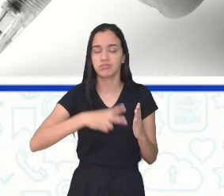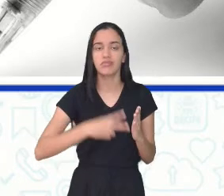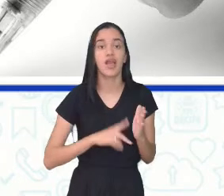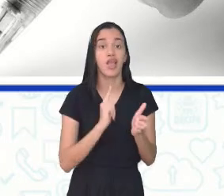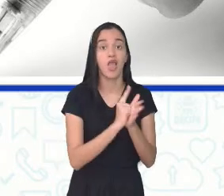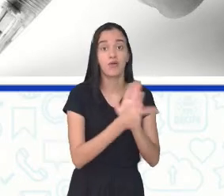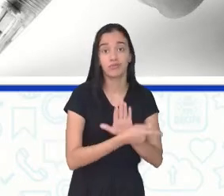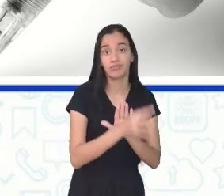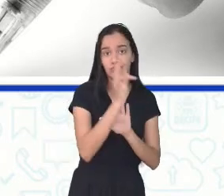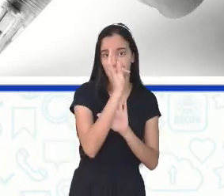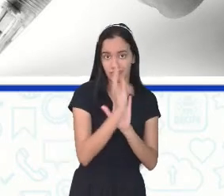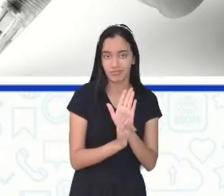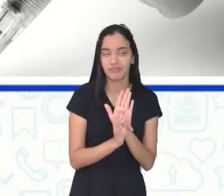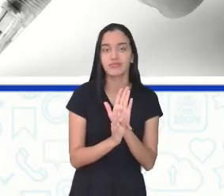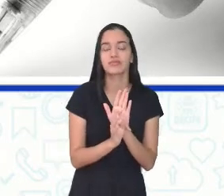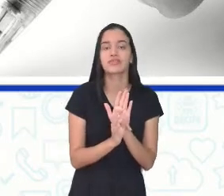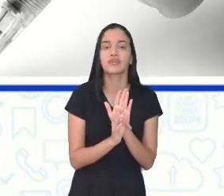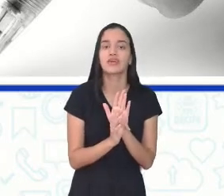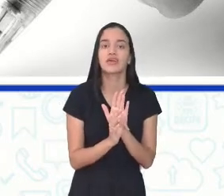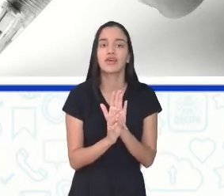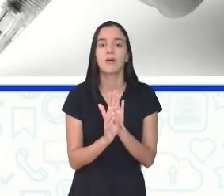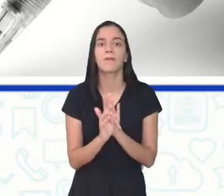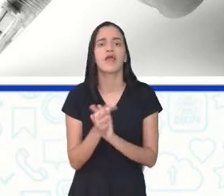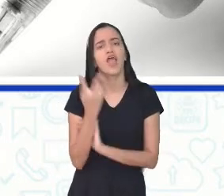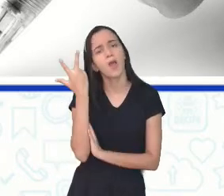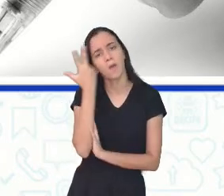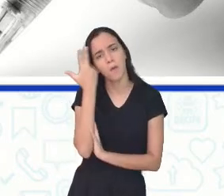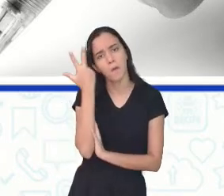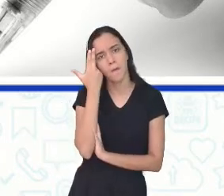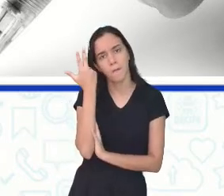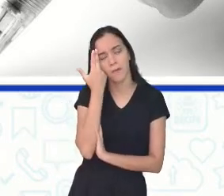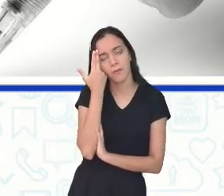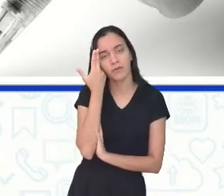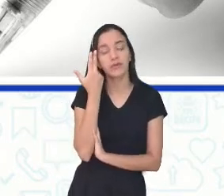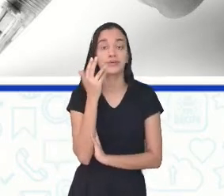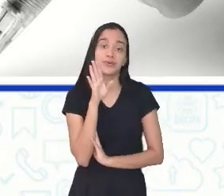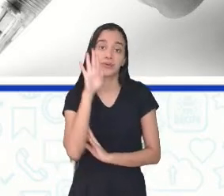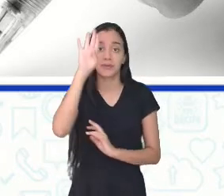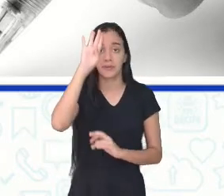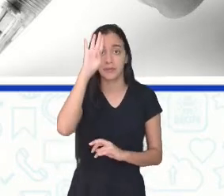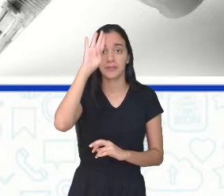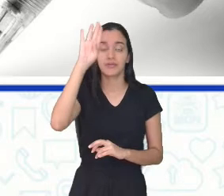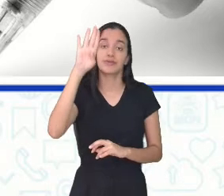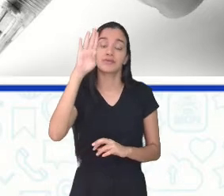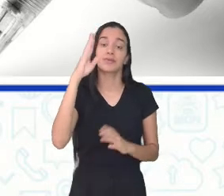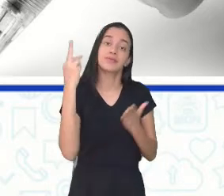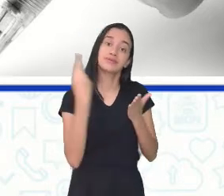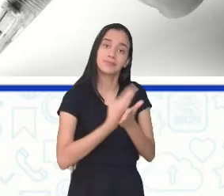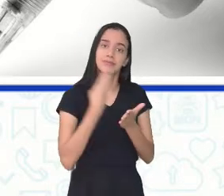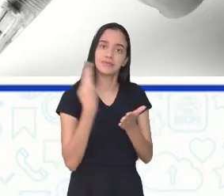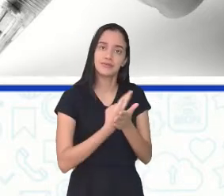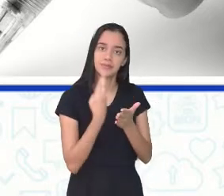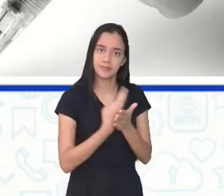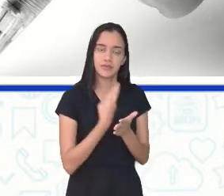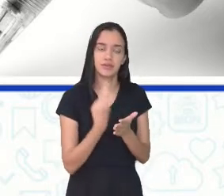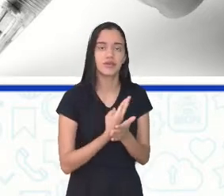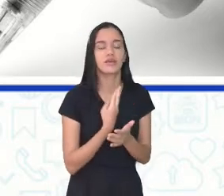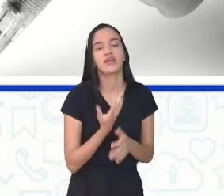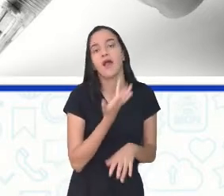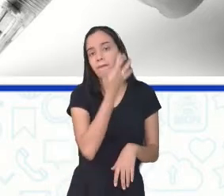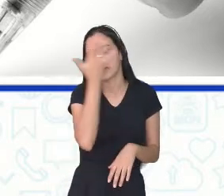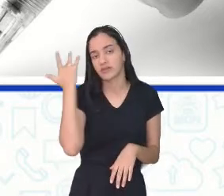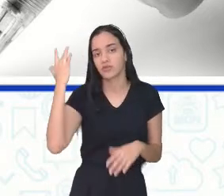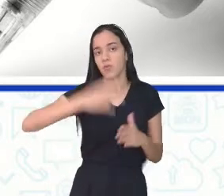gênero textual que era bastante comum, principalmente em revistas em que o leitor